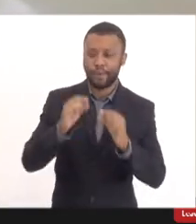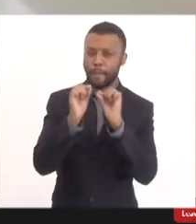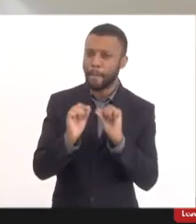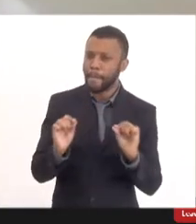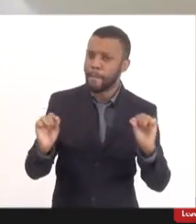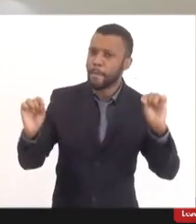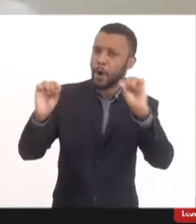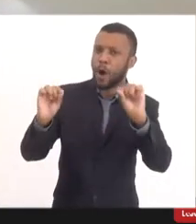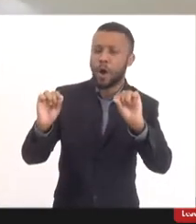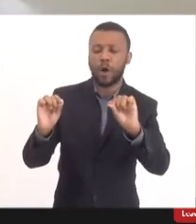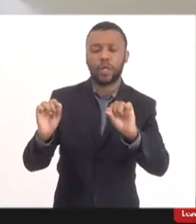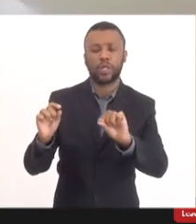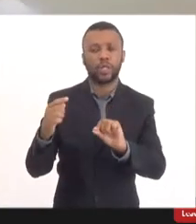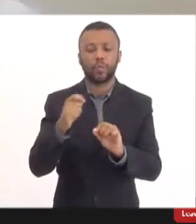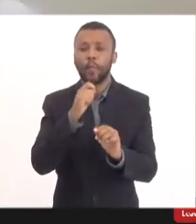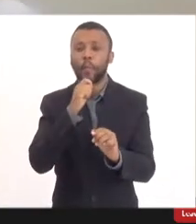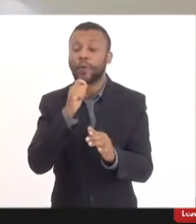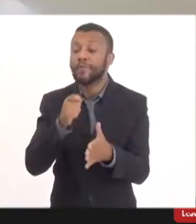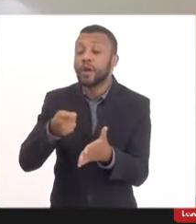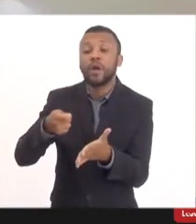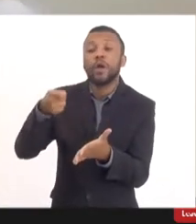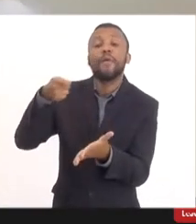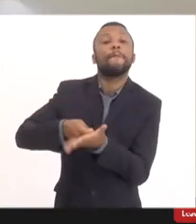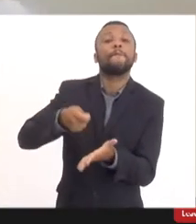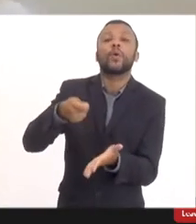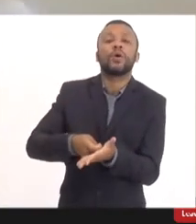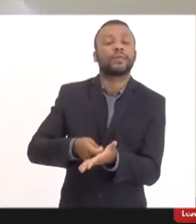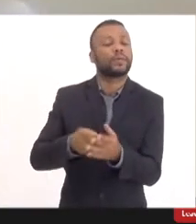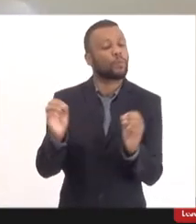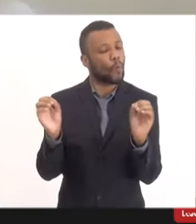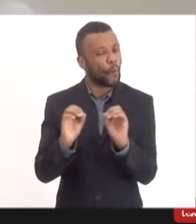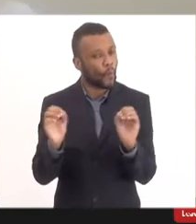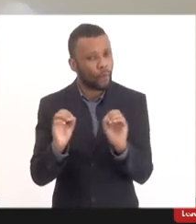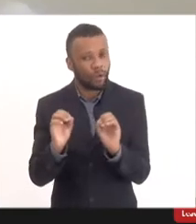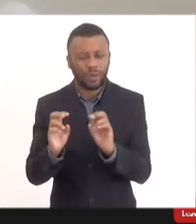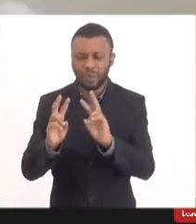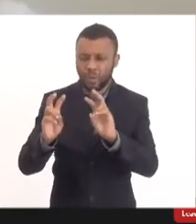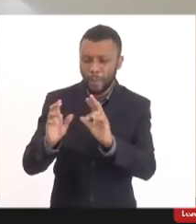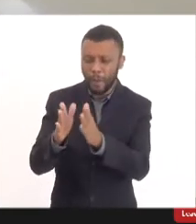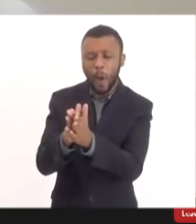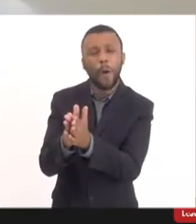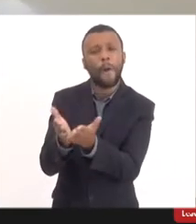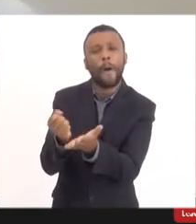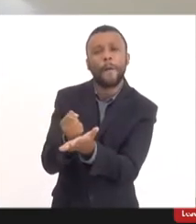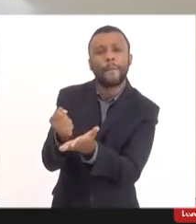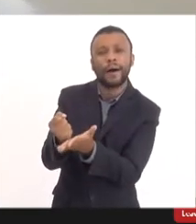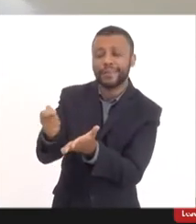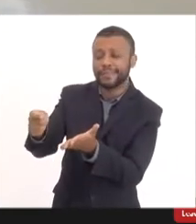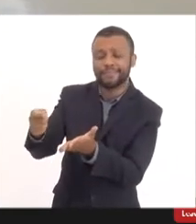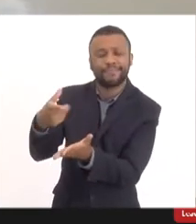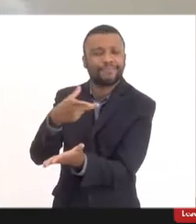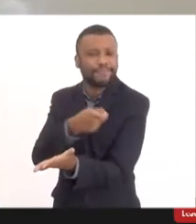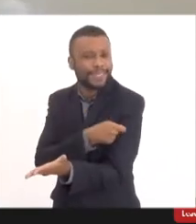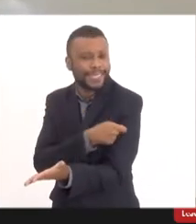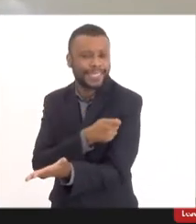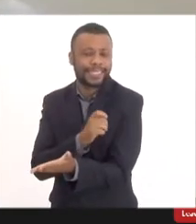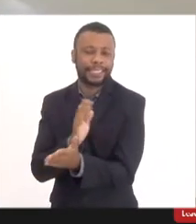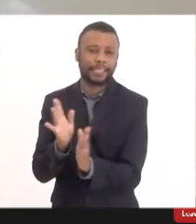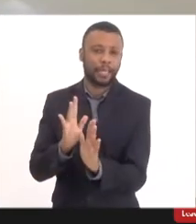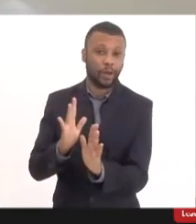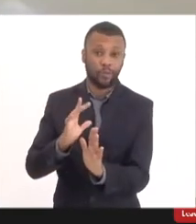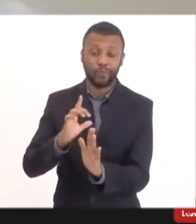não impôs o passaporte vacinal, com todas as